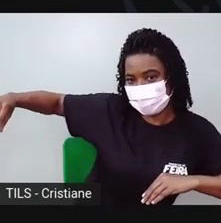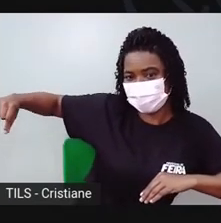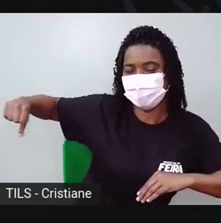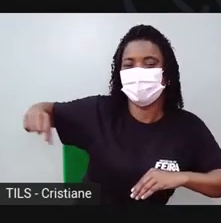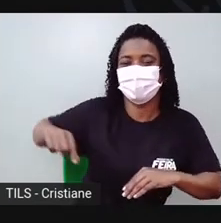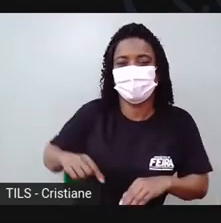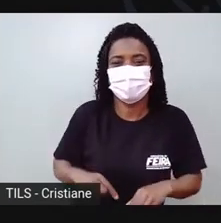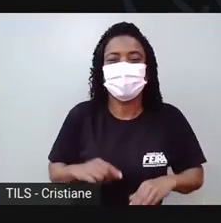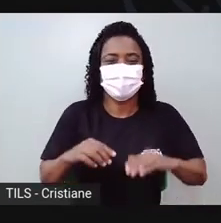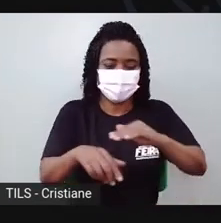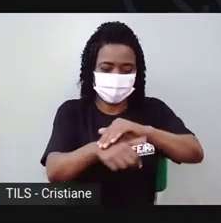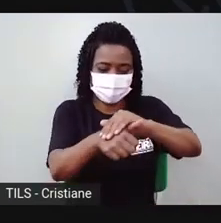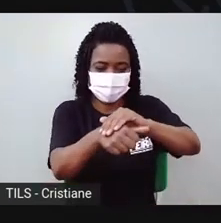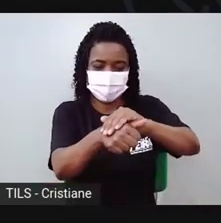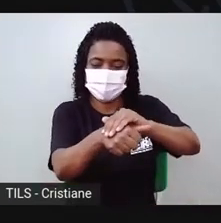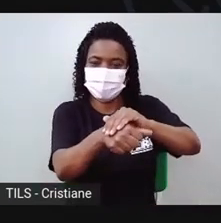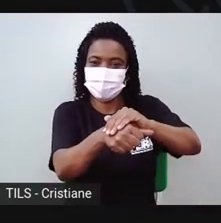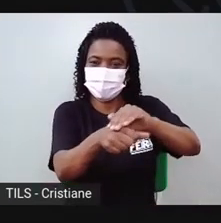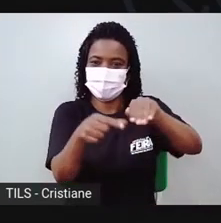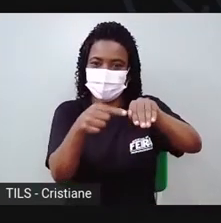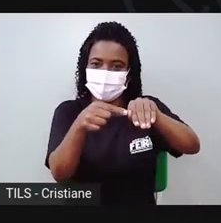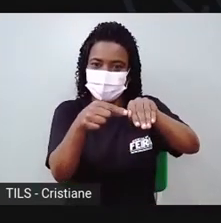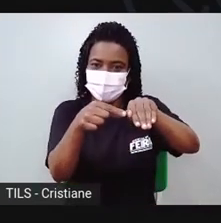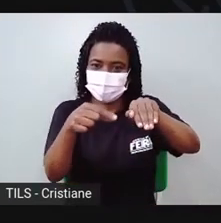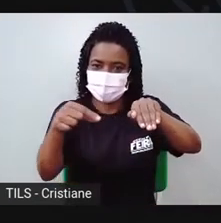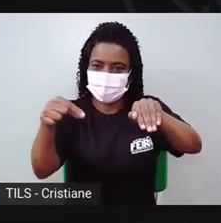Vai ter um rabicózinho a tartaruga.